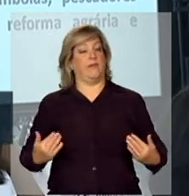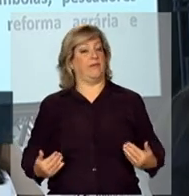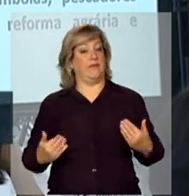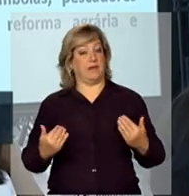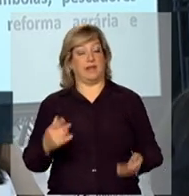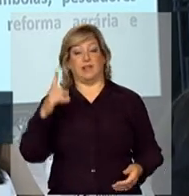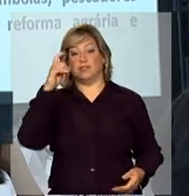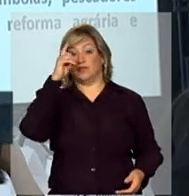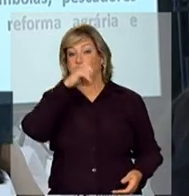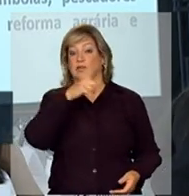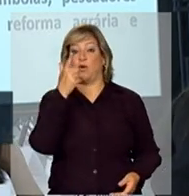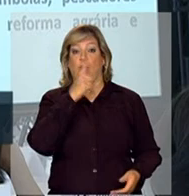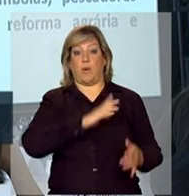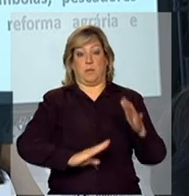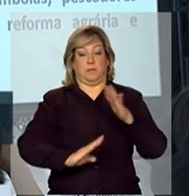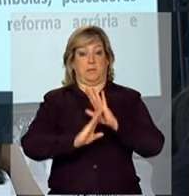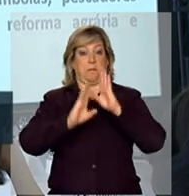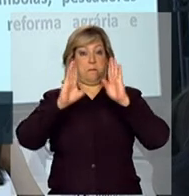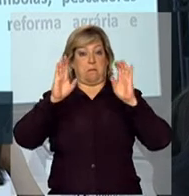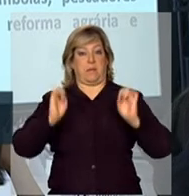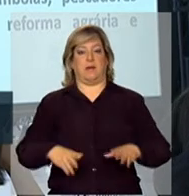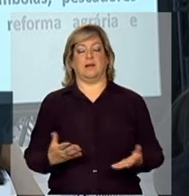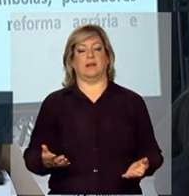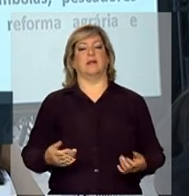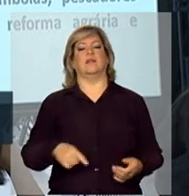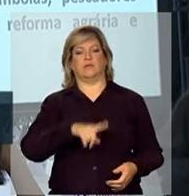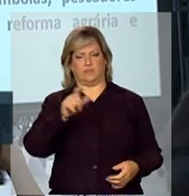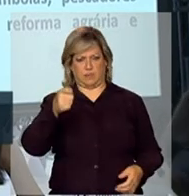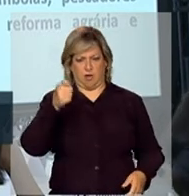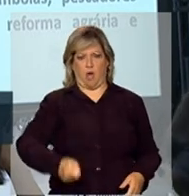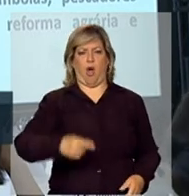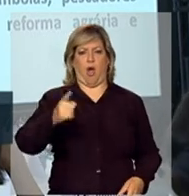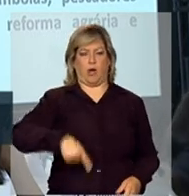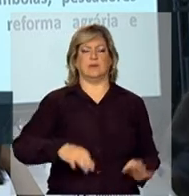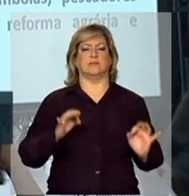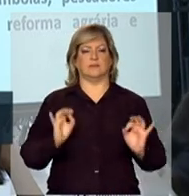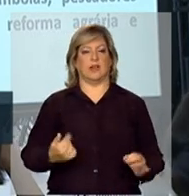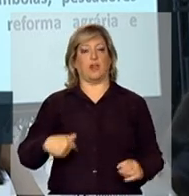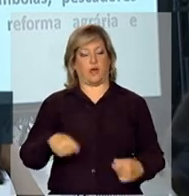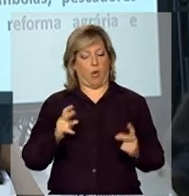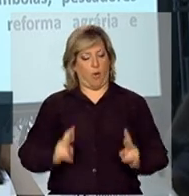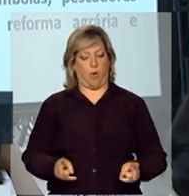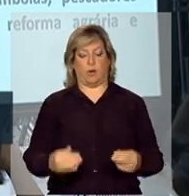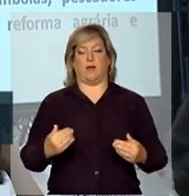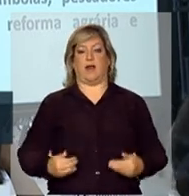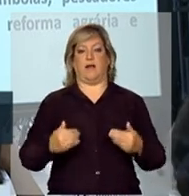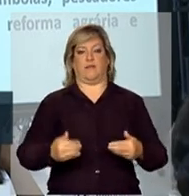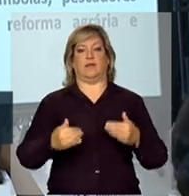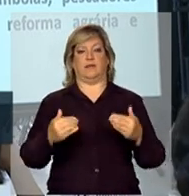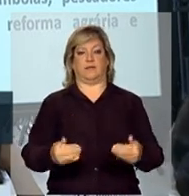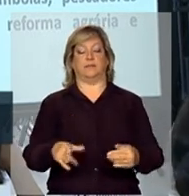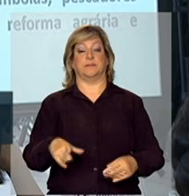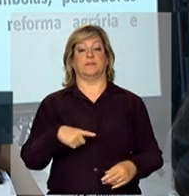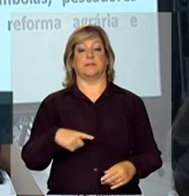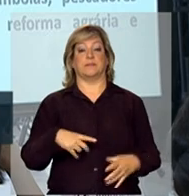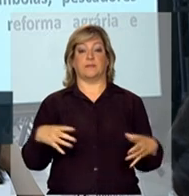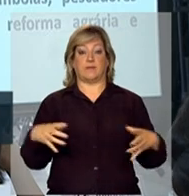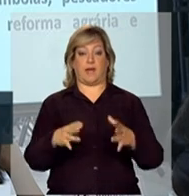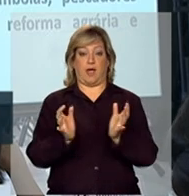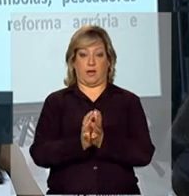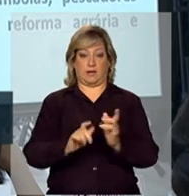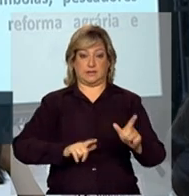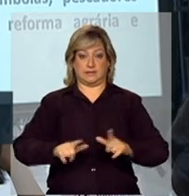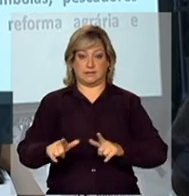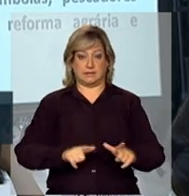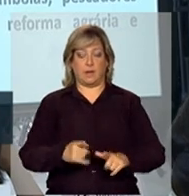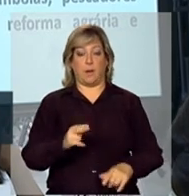difícil chegar lá na ponta, e é para nos cobrar mesmo, porque nós temos que continuar avançando. Bom, na ação de inclusão produtiva rural, esse